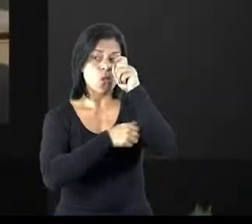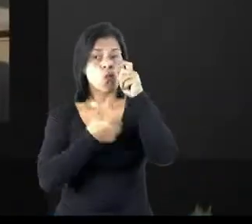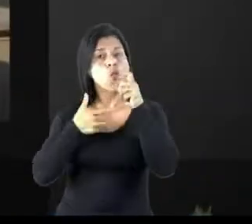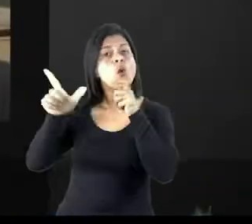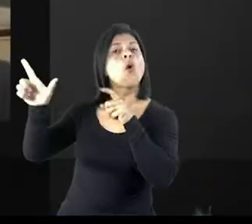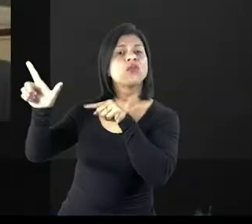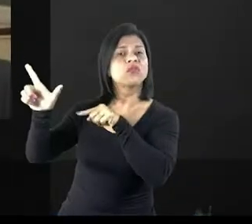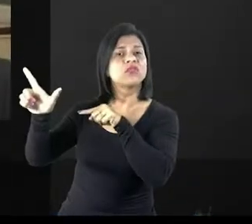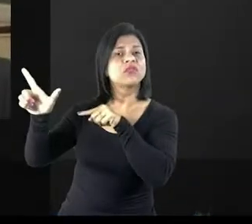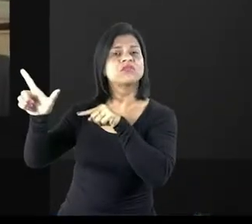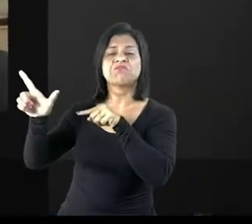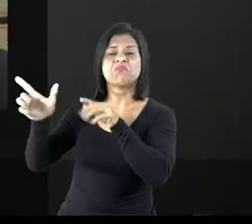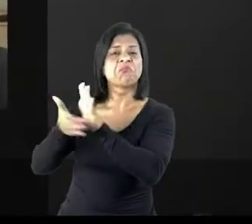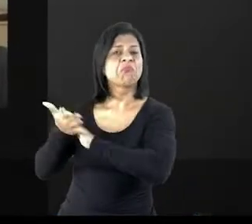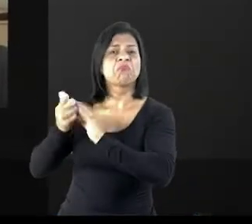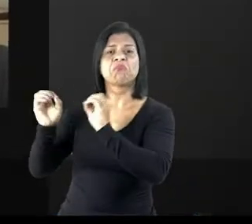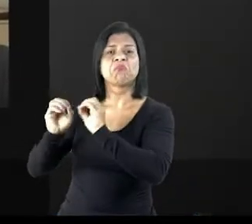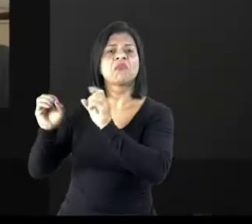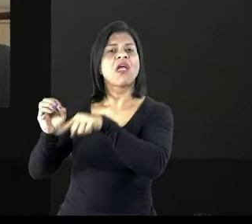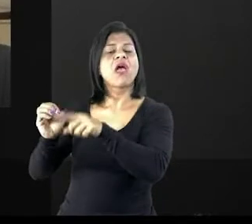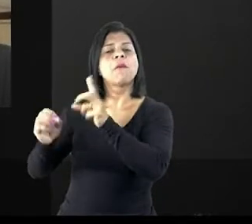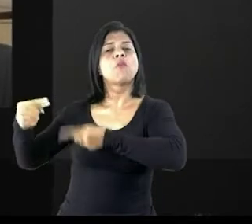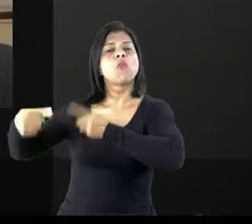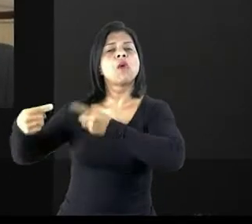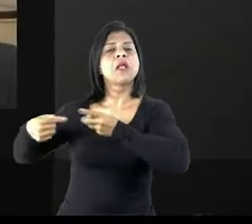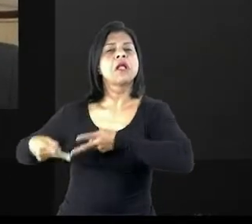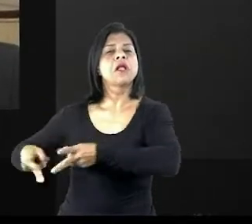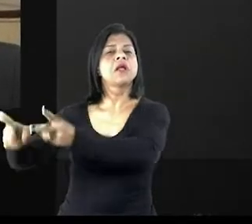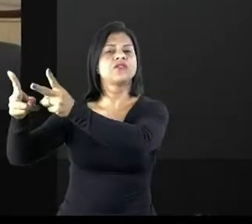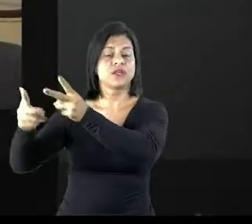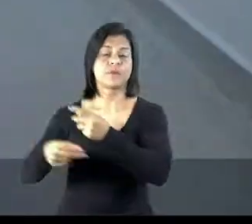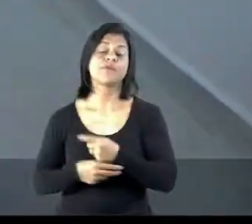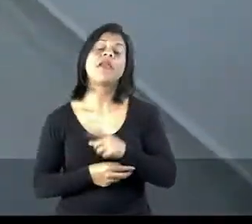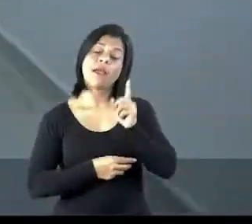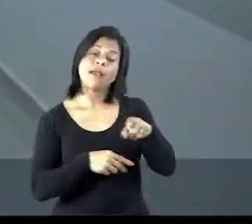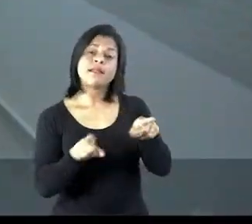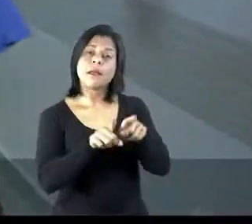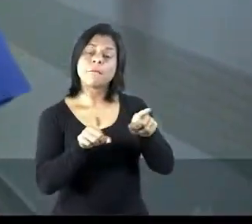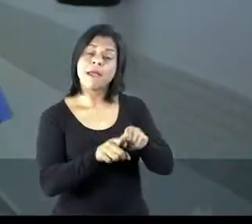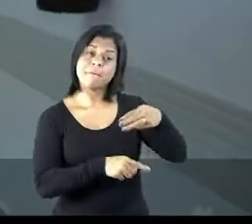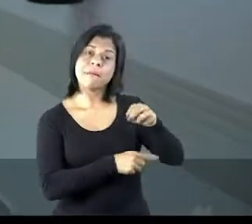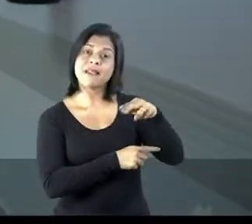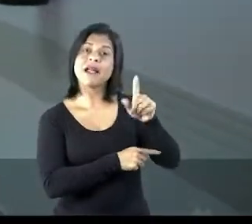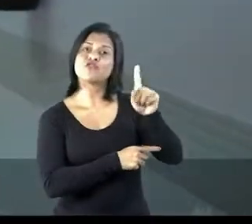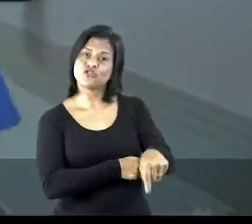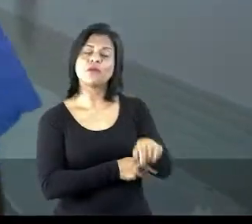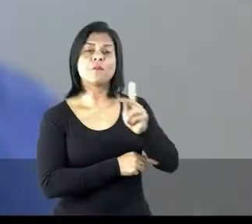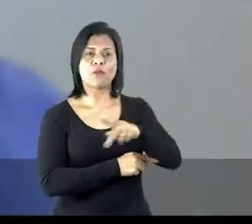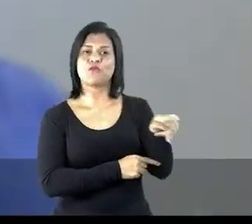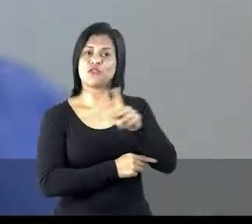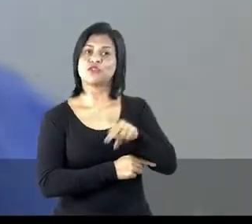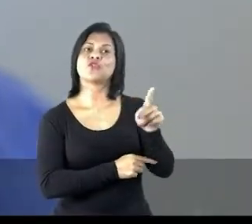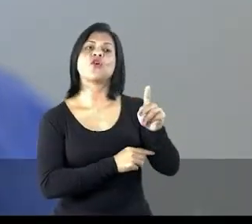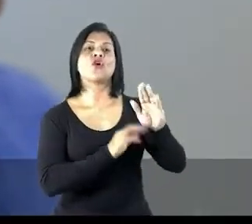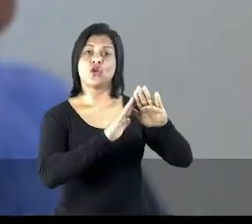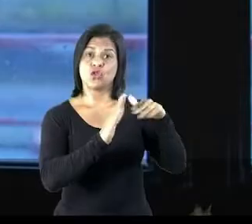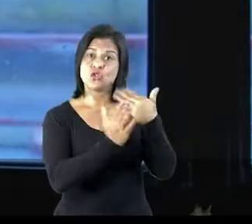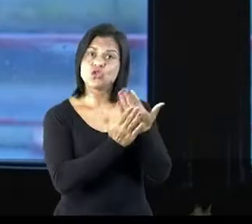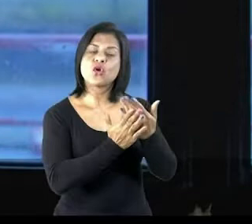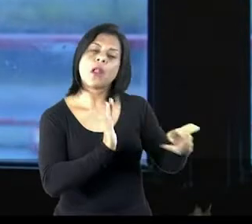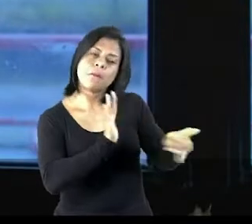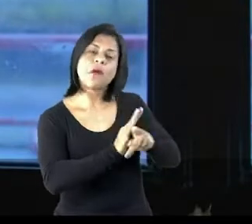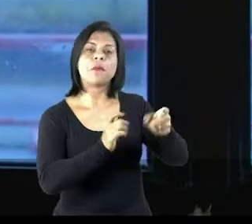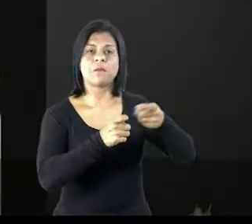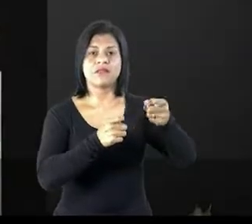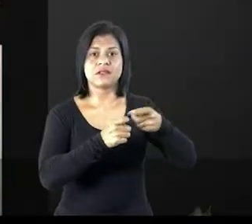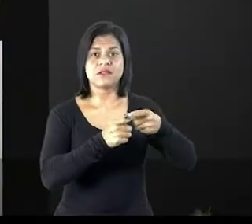O outro candidato vive de política a vida toda. Maná foi professor na escola de medicina na Santa Casa de